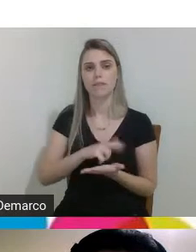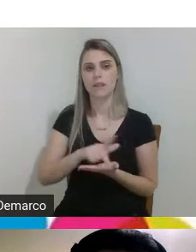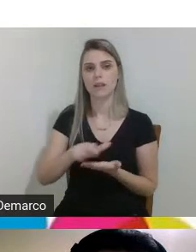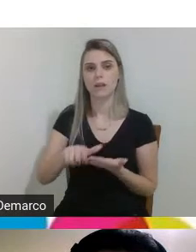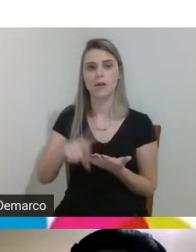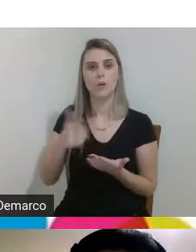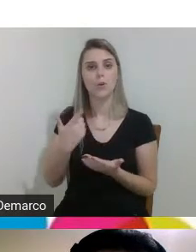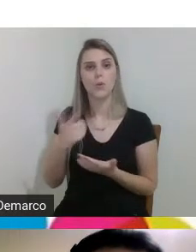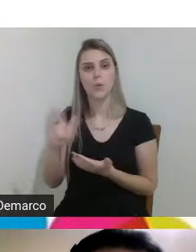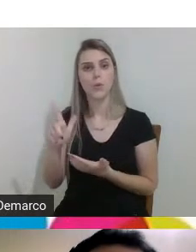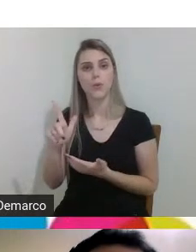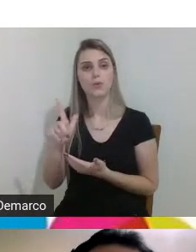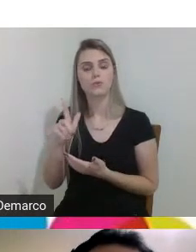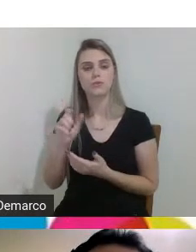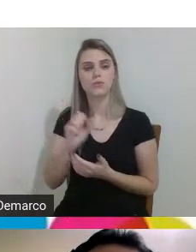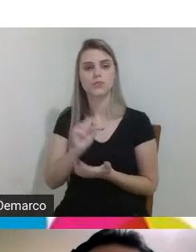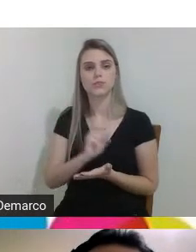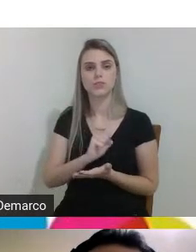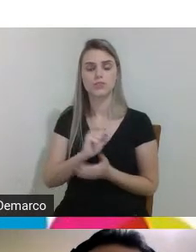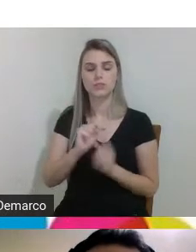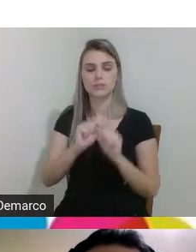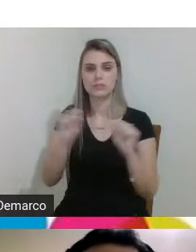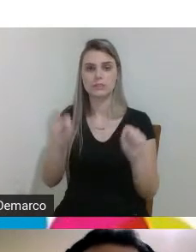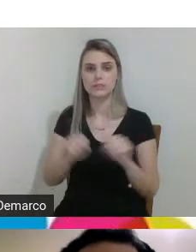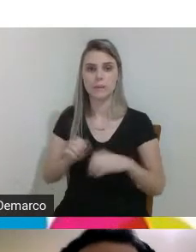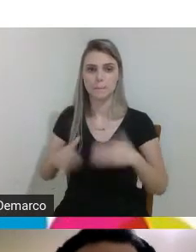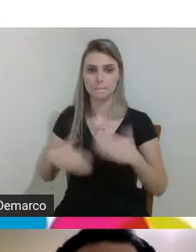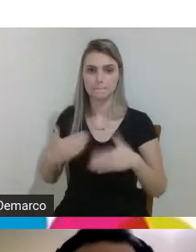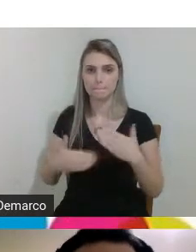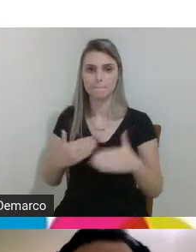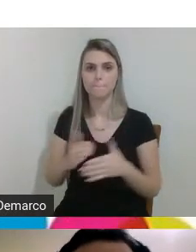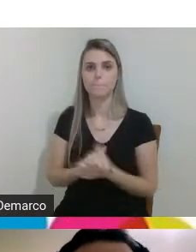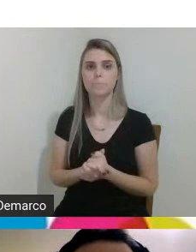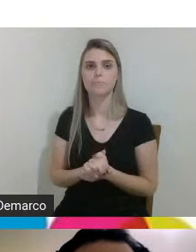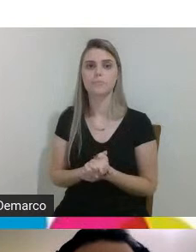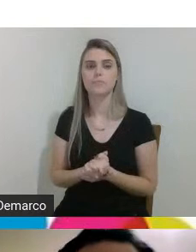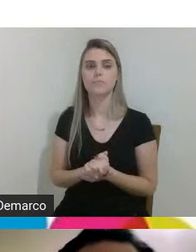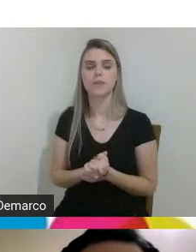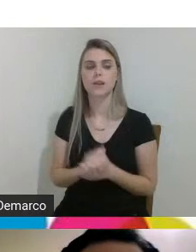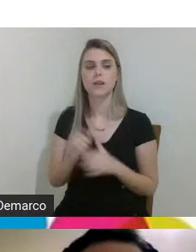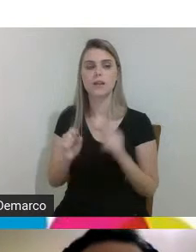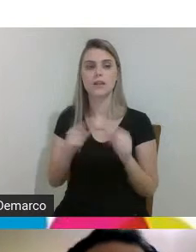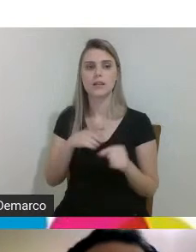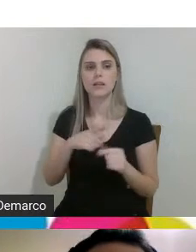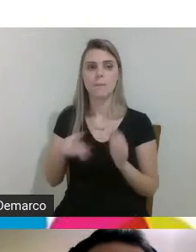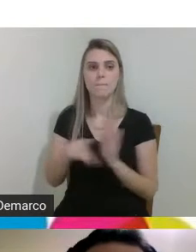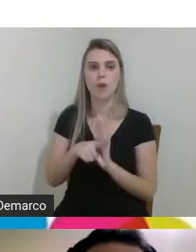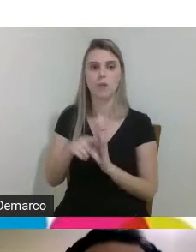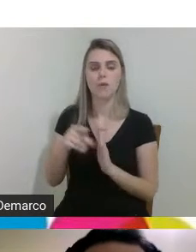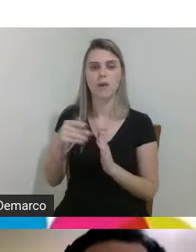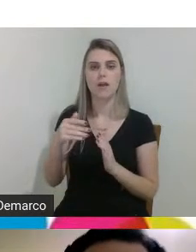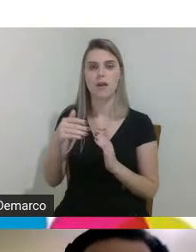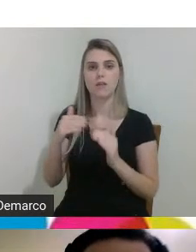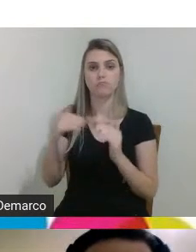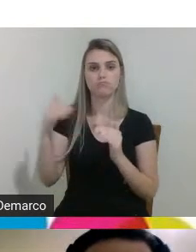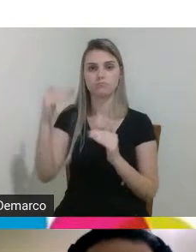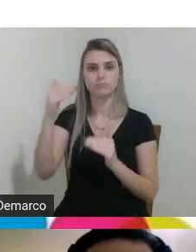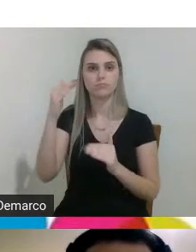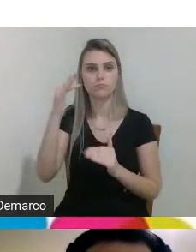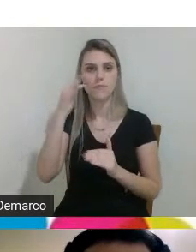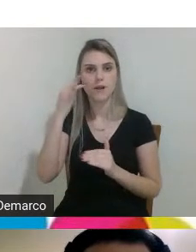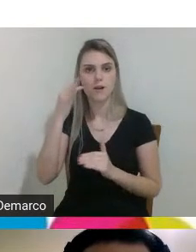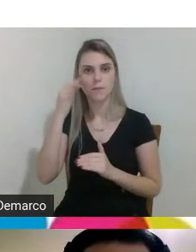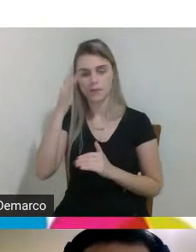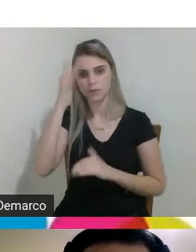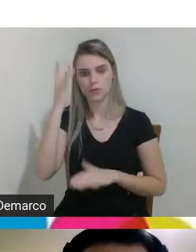softwares sendo desenvolvidos nesse sentido obviamente que eles são num nível acadêmico eles estão sendo desenvolvidos por